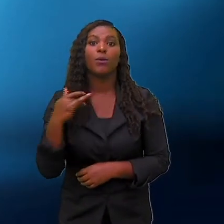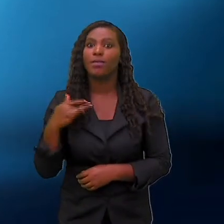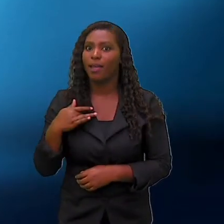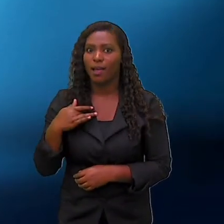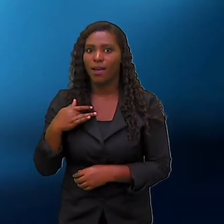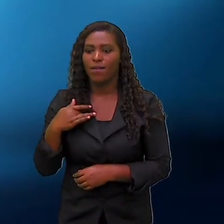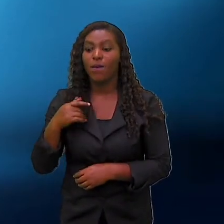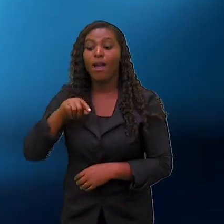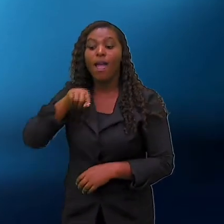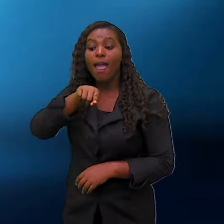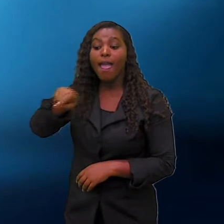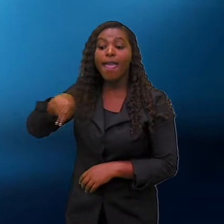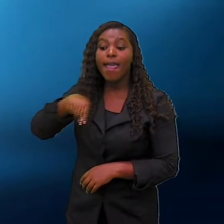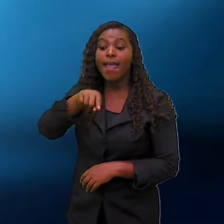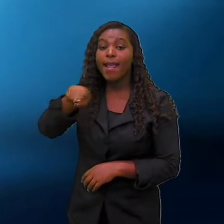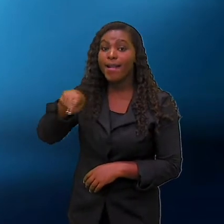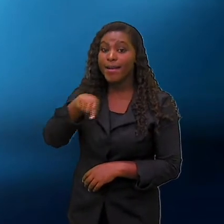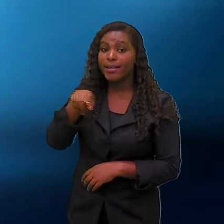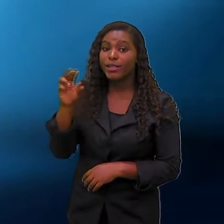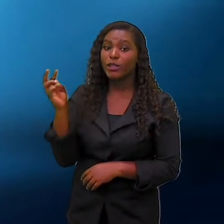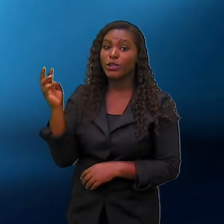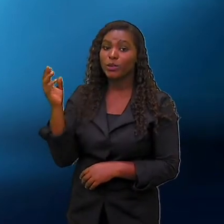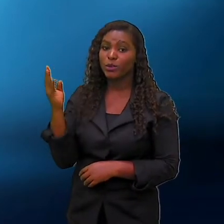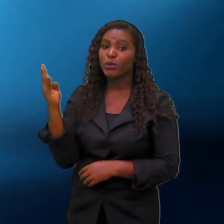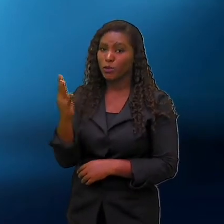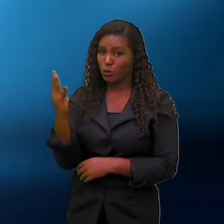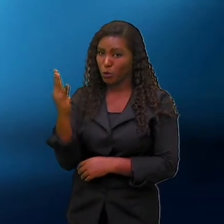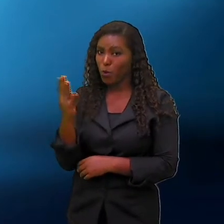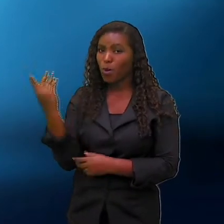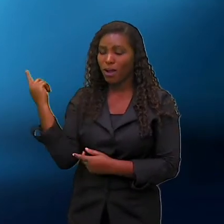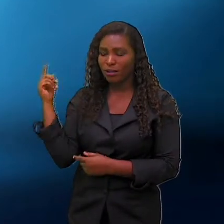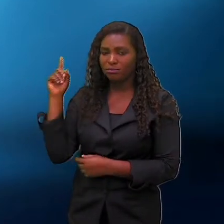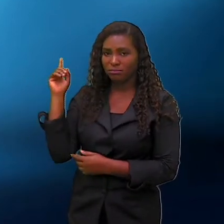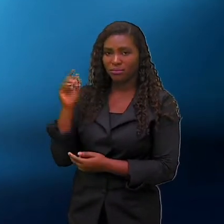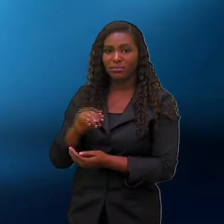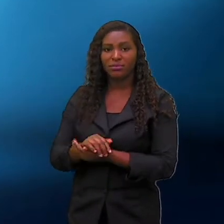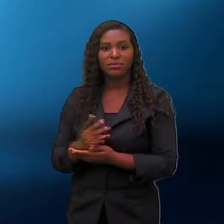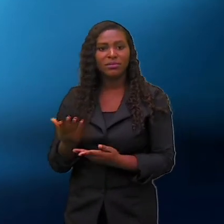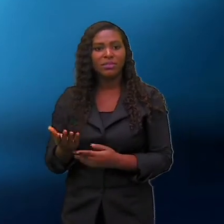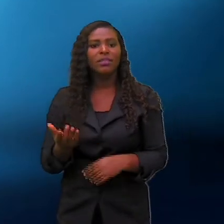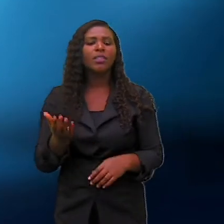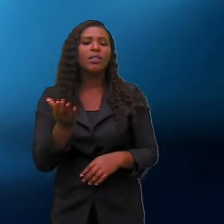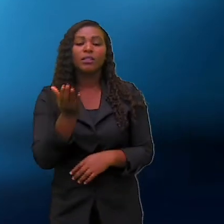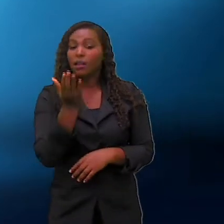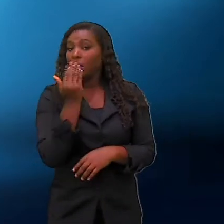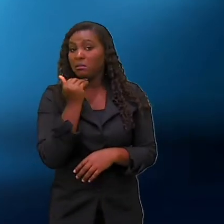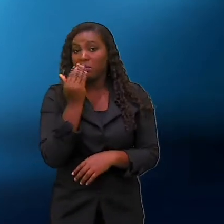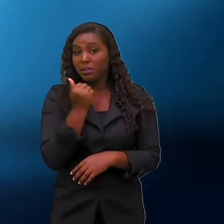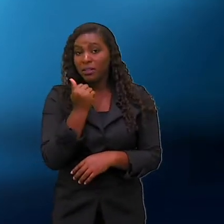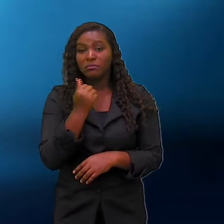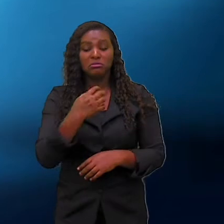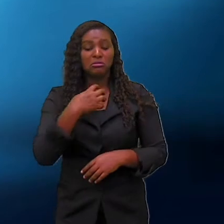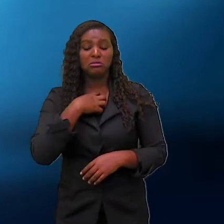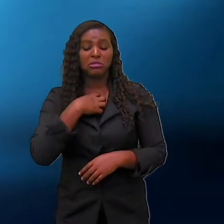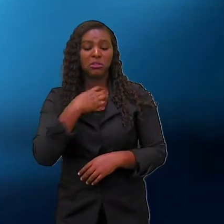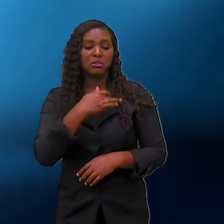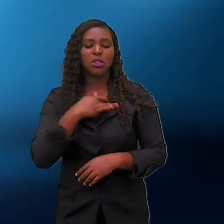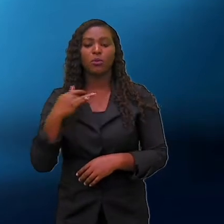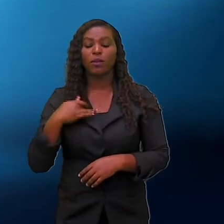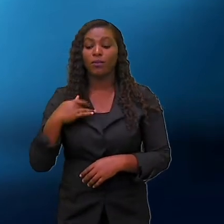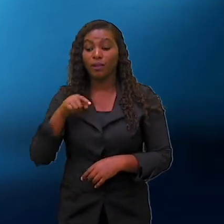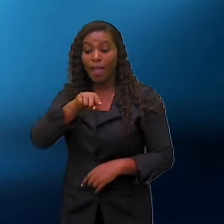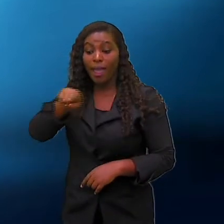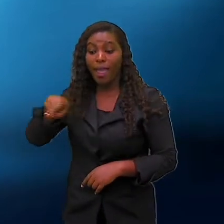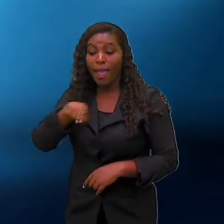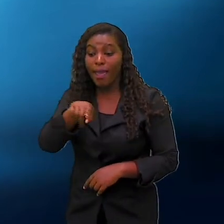mesmos, certo? Eles se alimentaram e eles mesmos receberam a ação, que foi